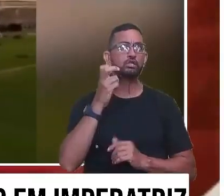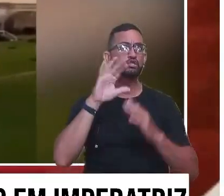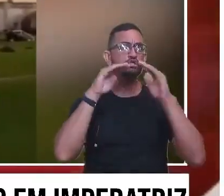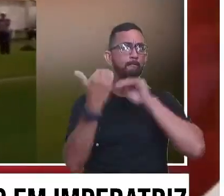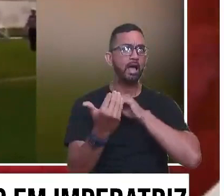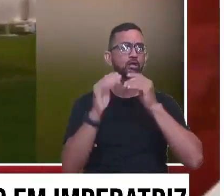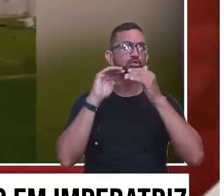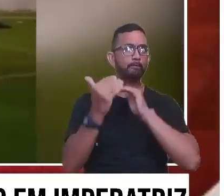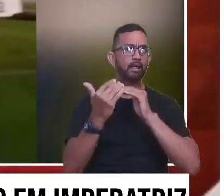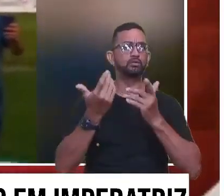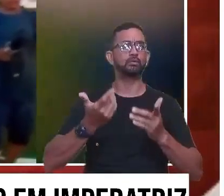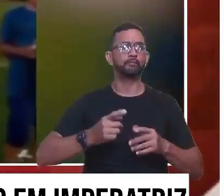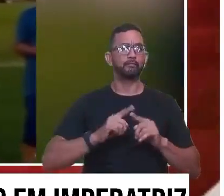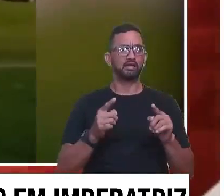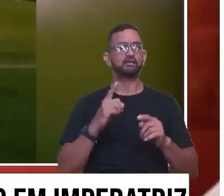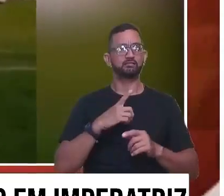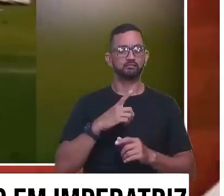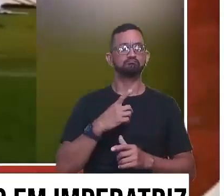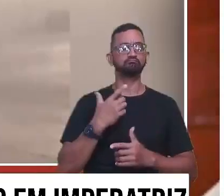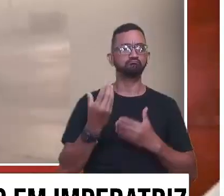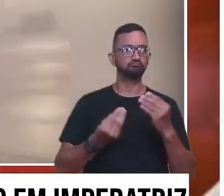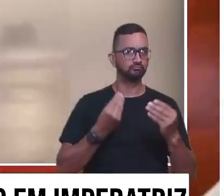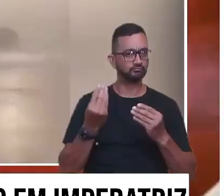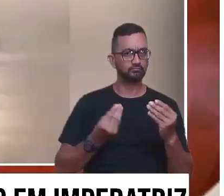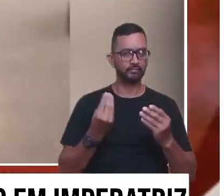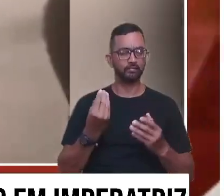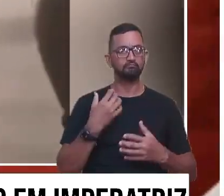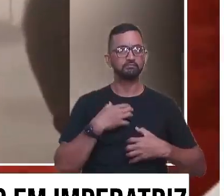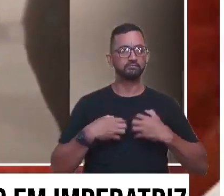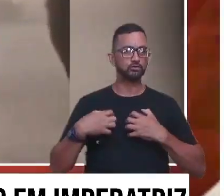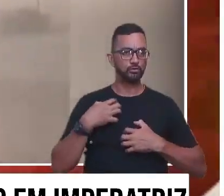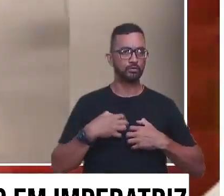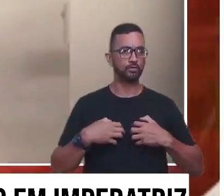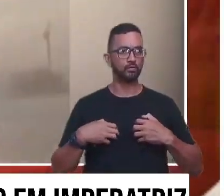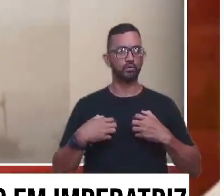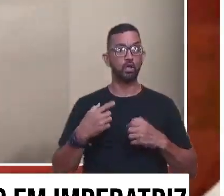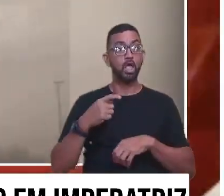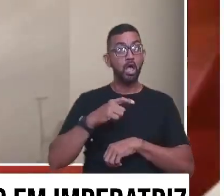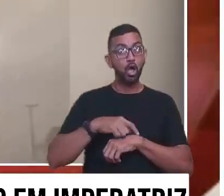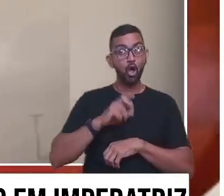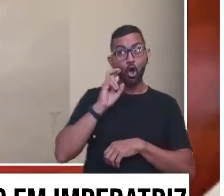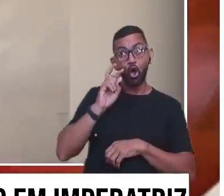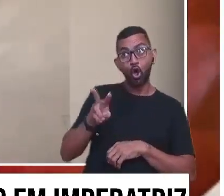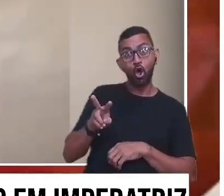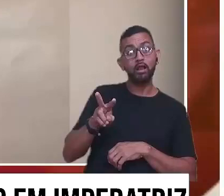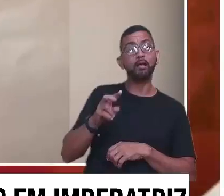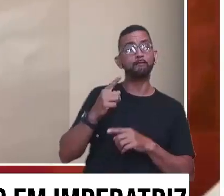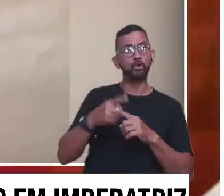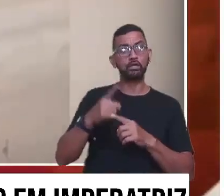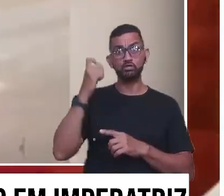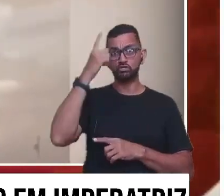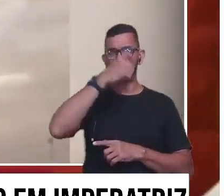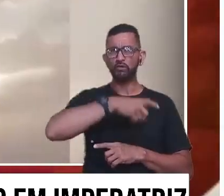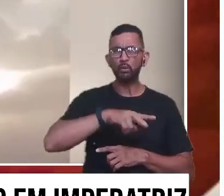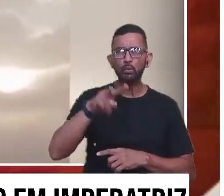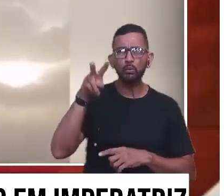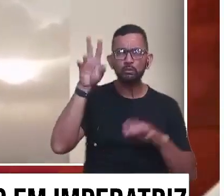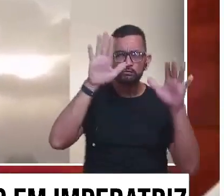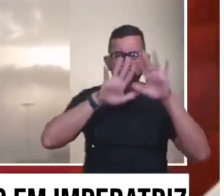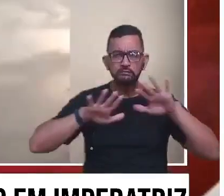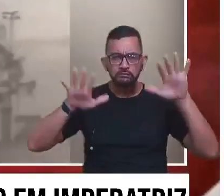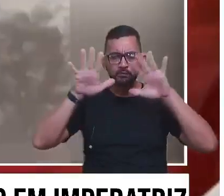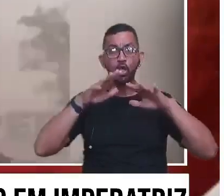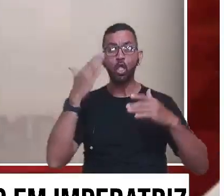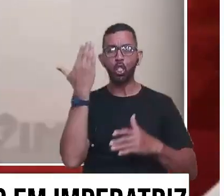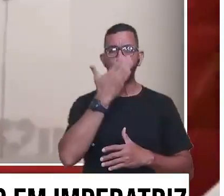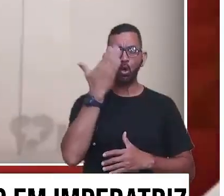dizendo que tinha desabado, que tinha desabado. Então, assim, foi uma situação totalmente desesperadora. E aí, quando eu consegui olhar de volta, porque estava difícil até para